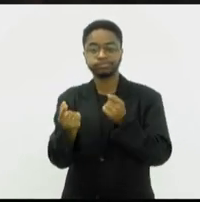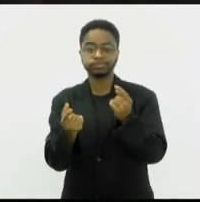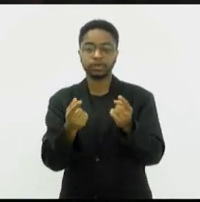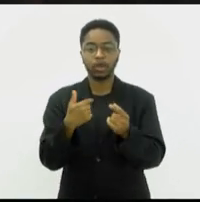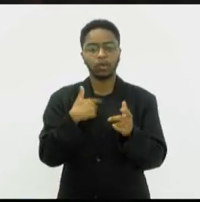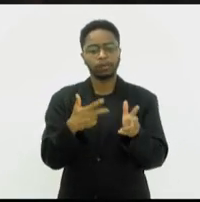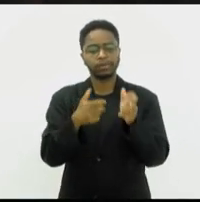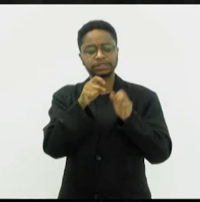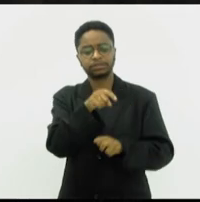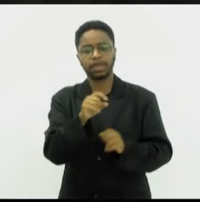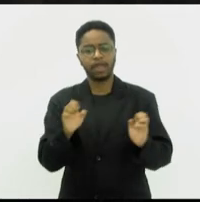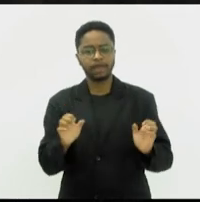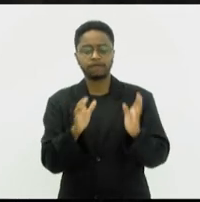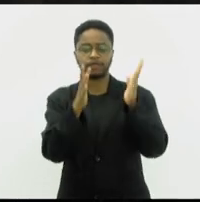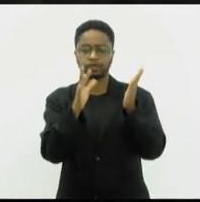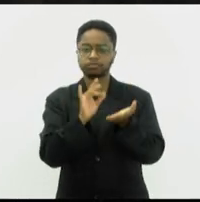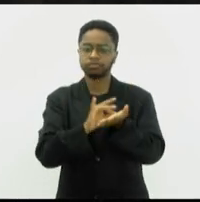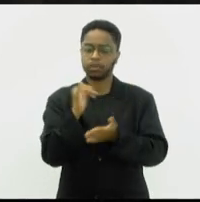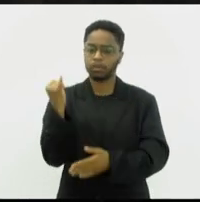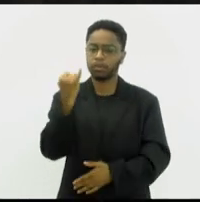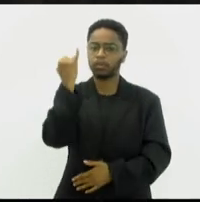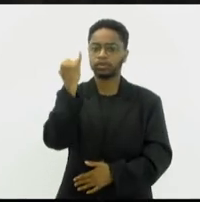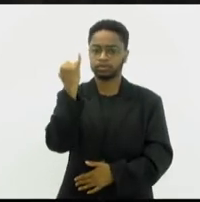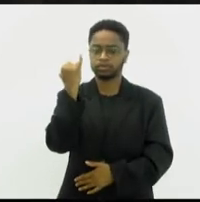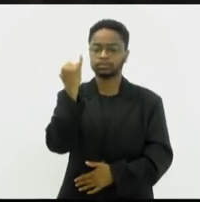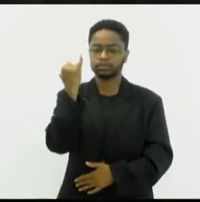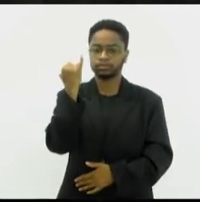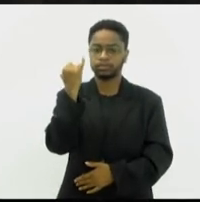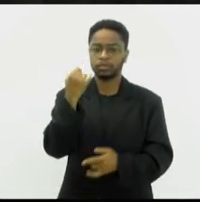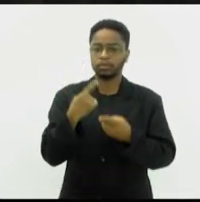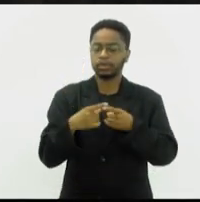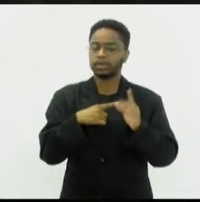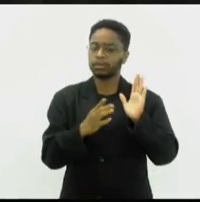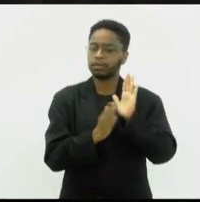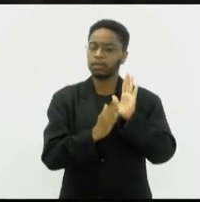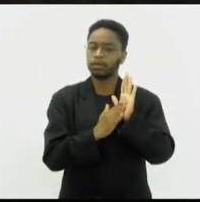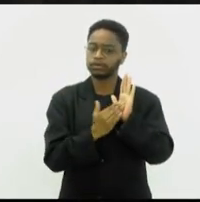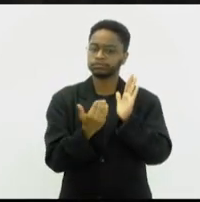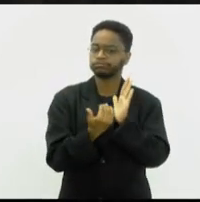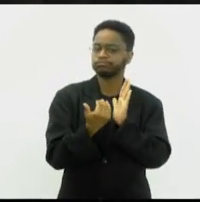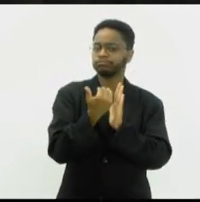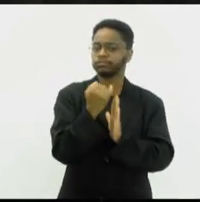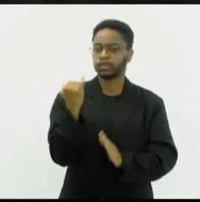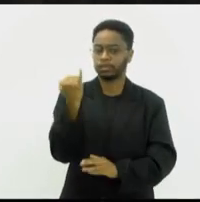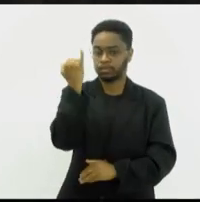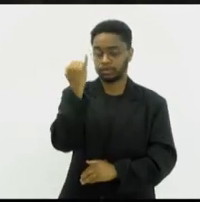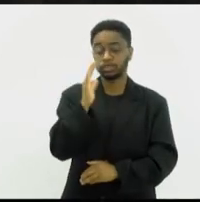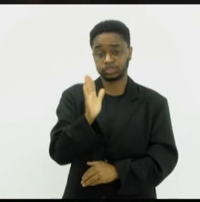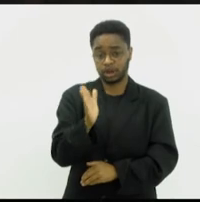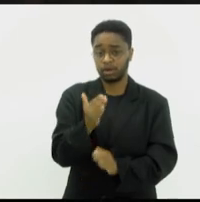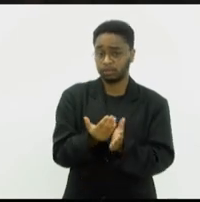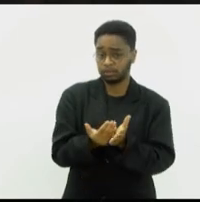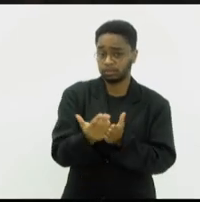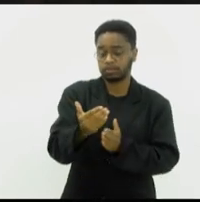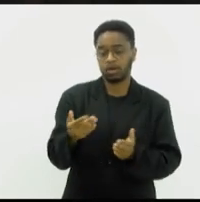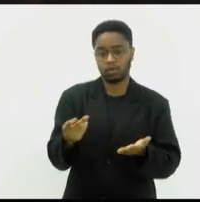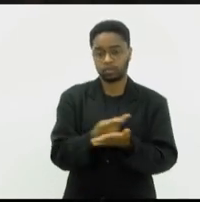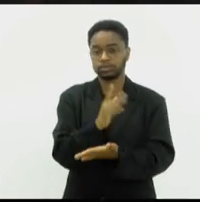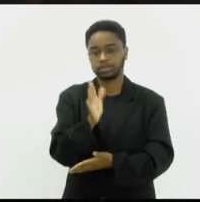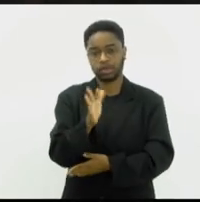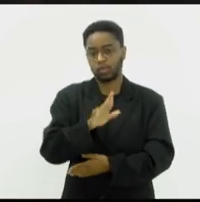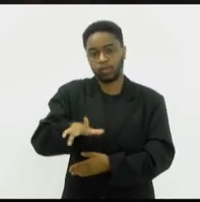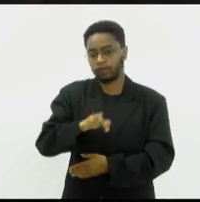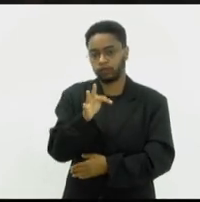notável pela grandeza da proposta, que já está acontecendo, não é o